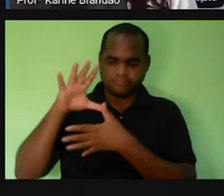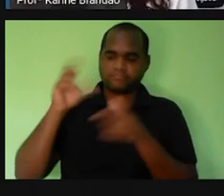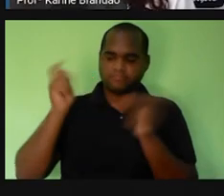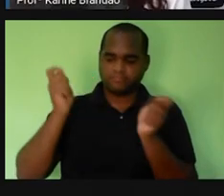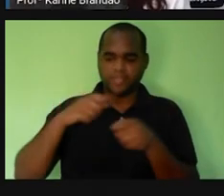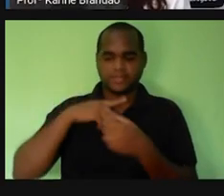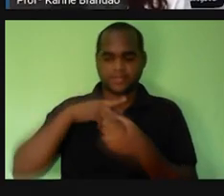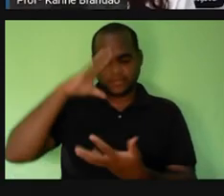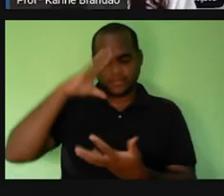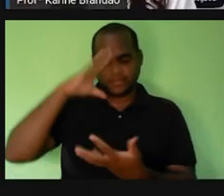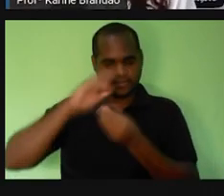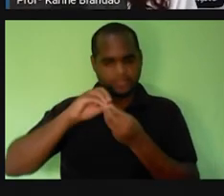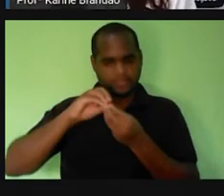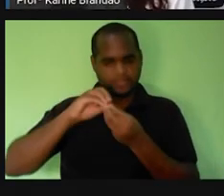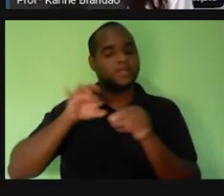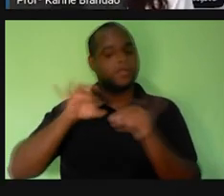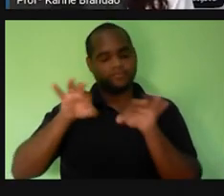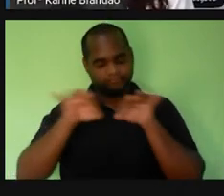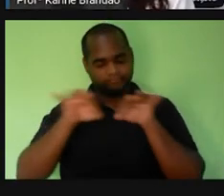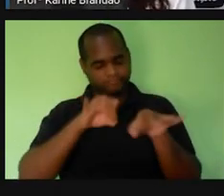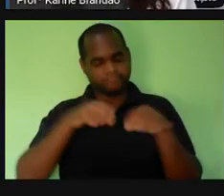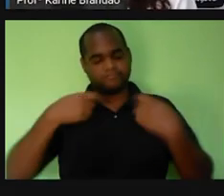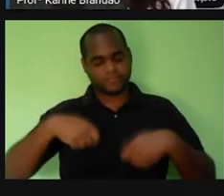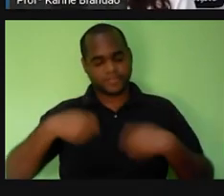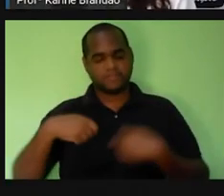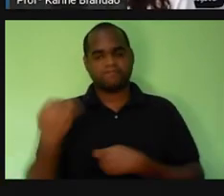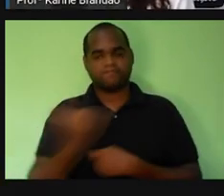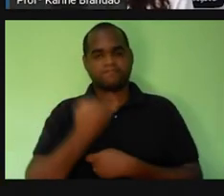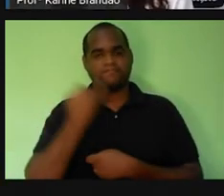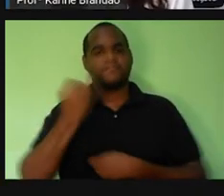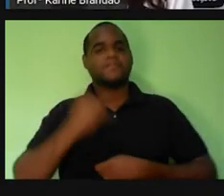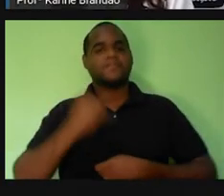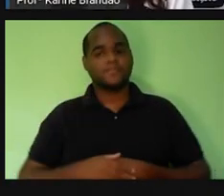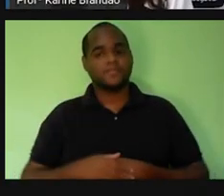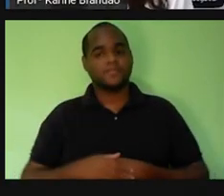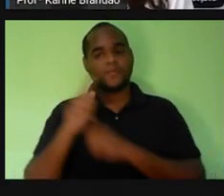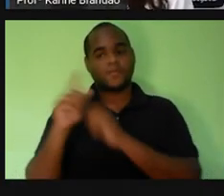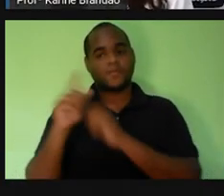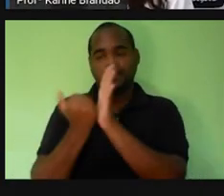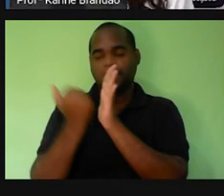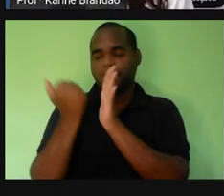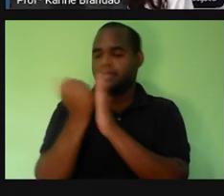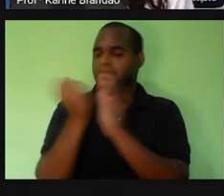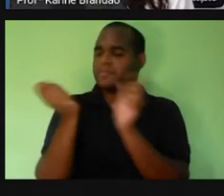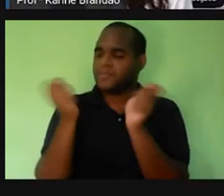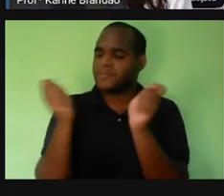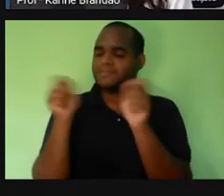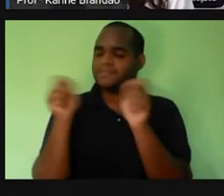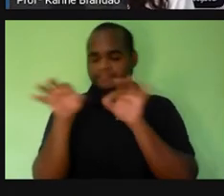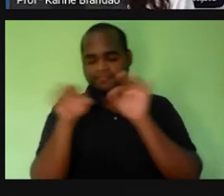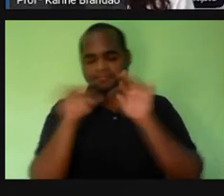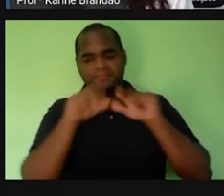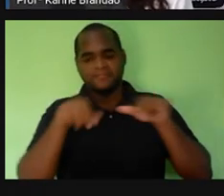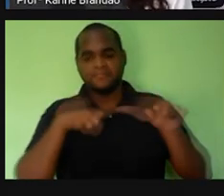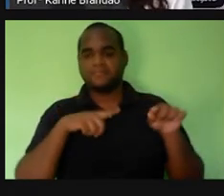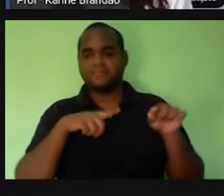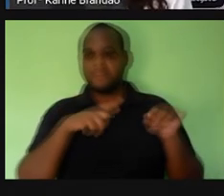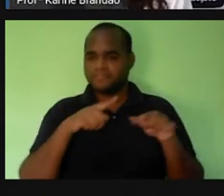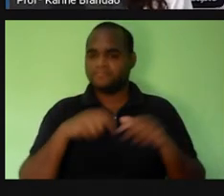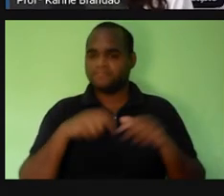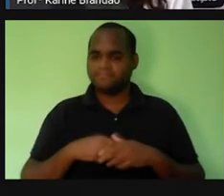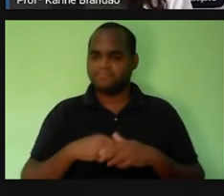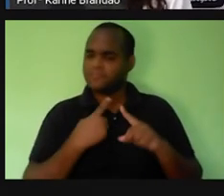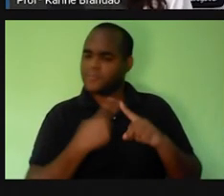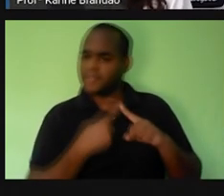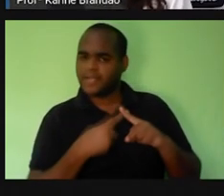compreender que é necessário uma organização. E além disso, uma manutenção desse espaço. Por quê? Porque se a gente não